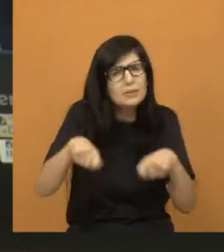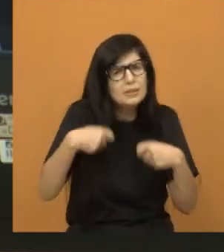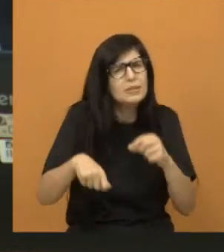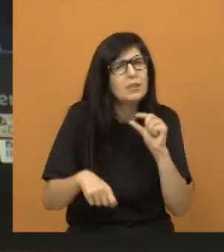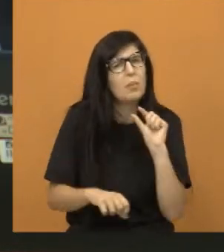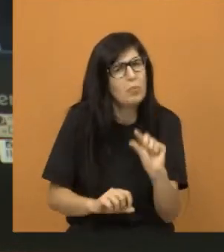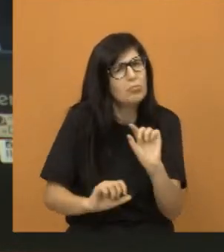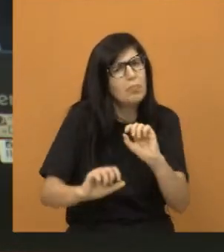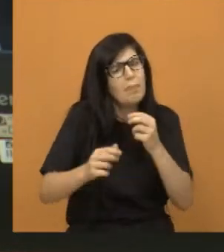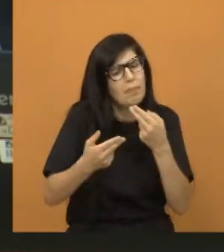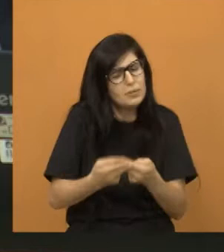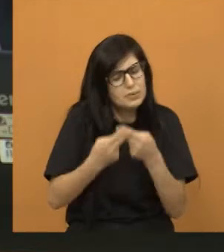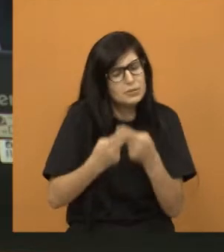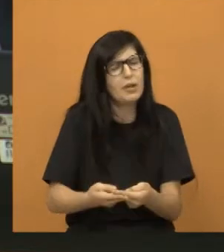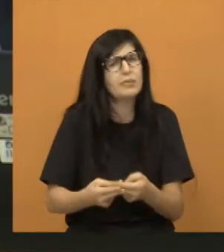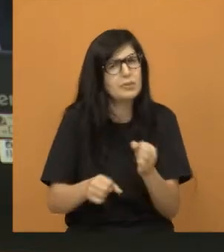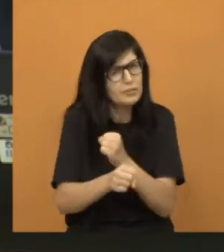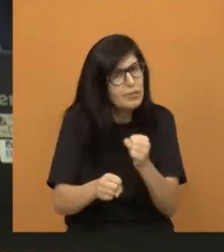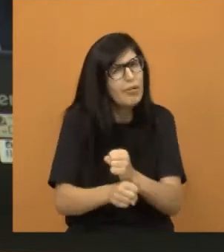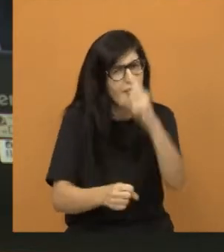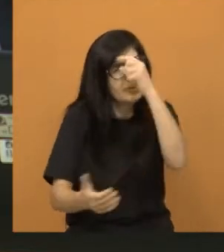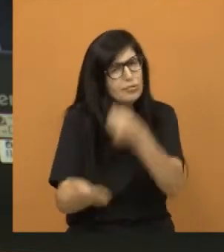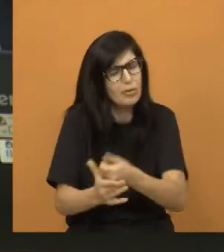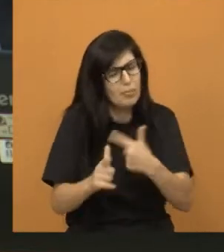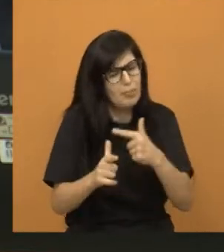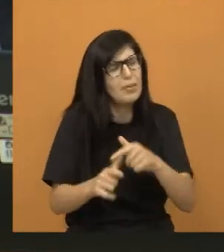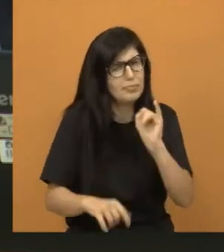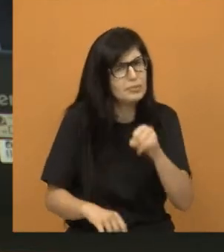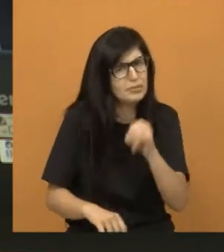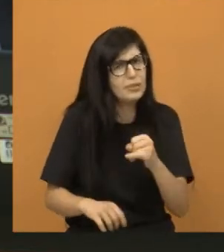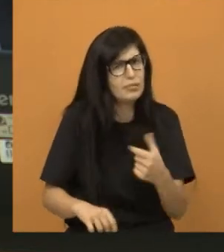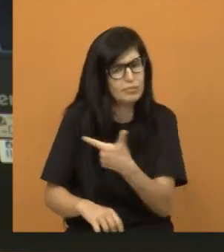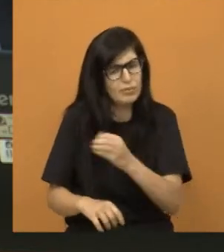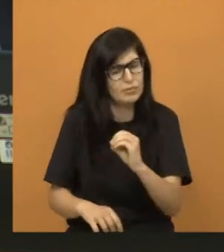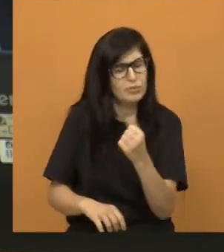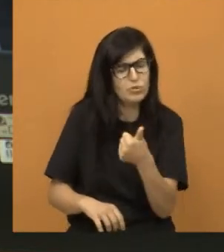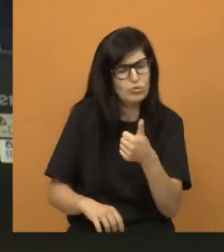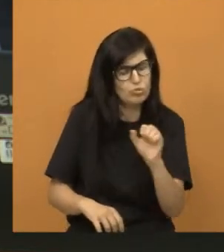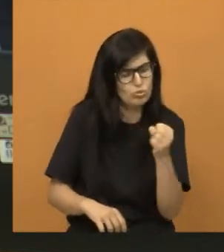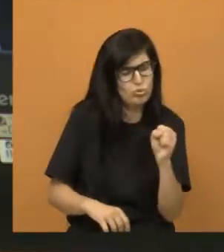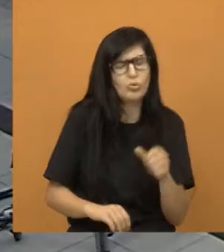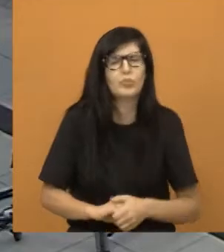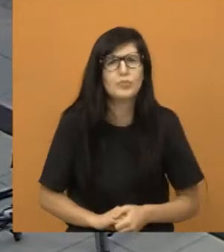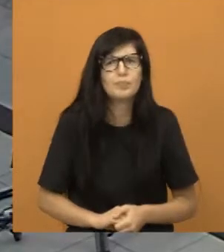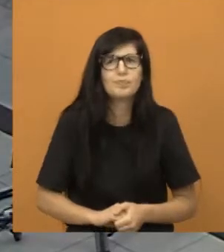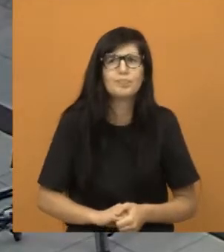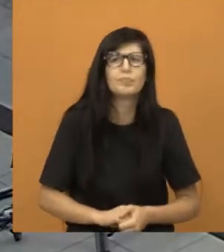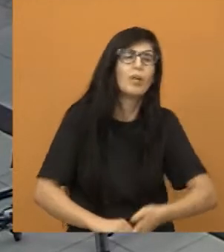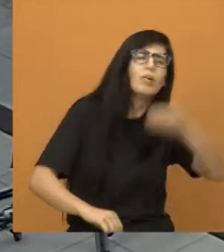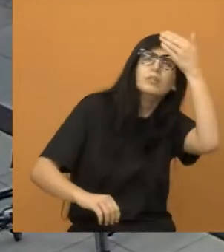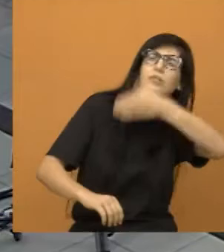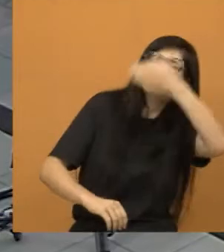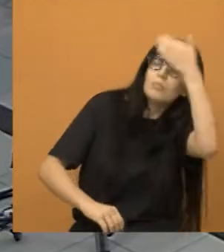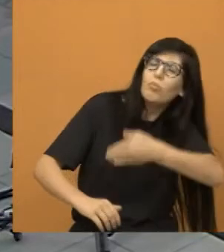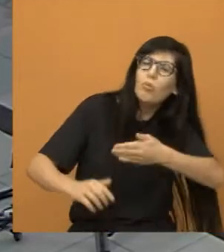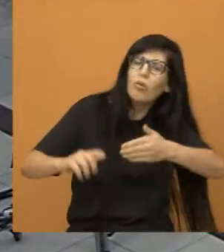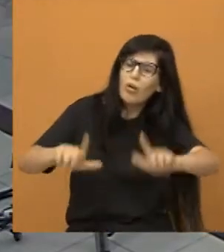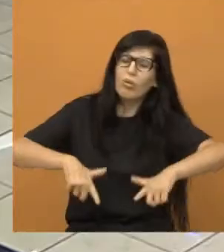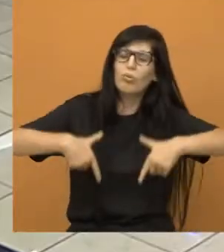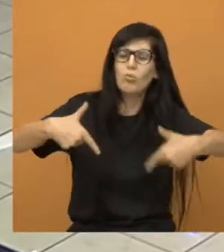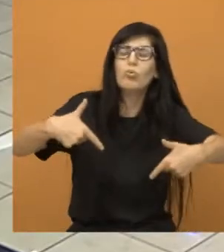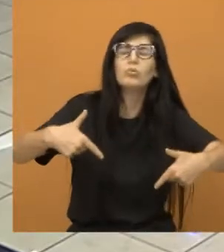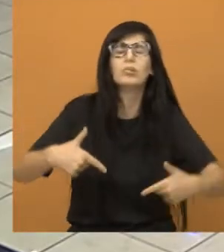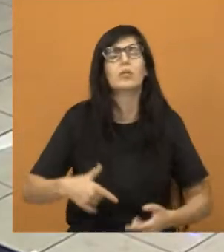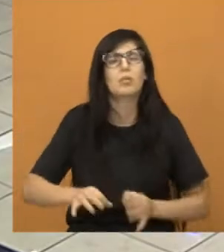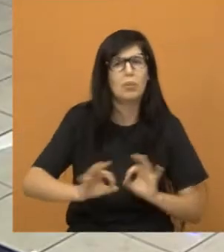2018, é um ano de realizações. E parabéns, viu, Lucimar? Sou testemunha da sua luta para que a gente consiga a drenagem do